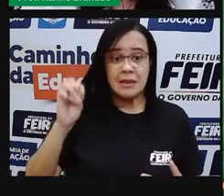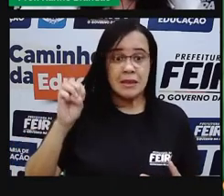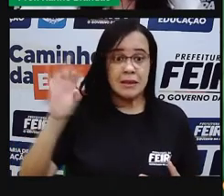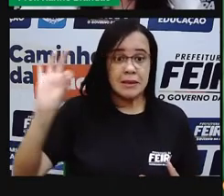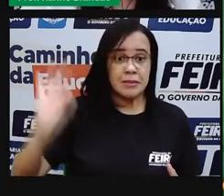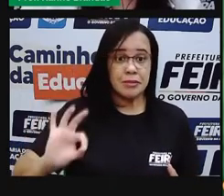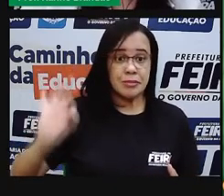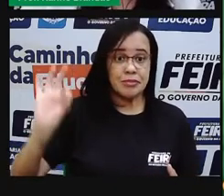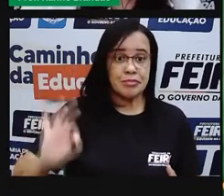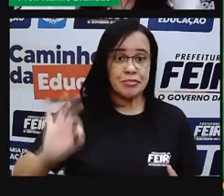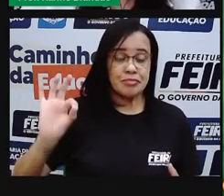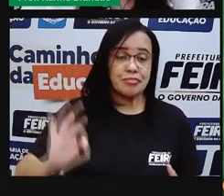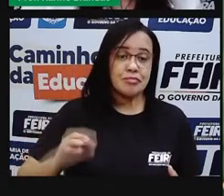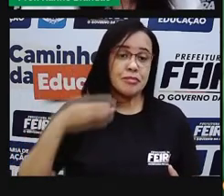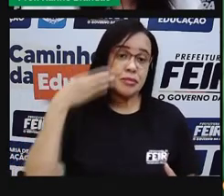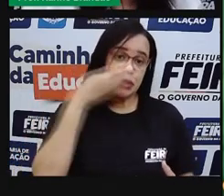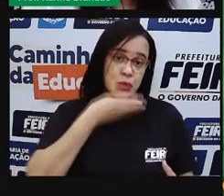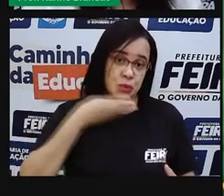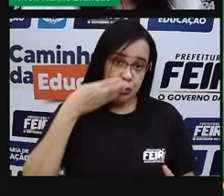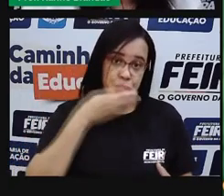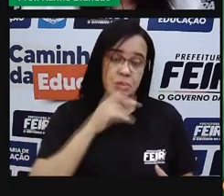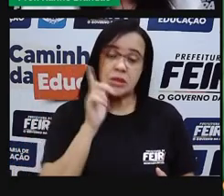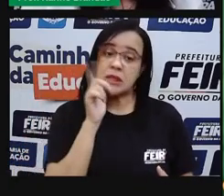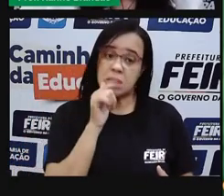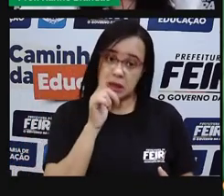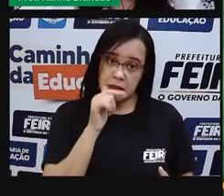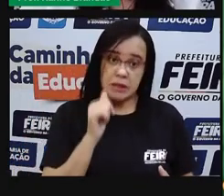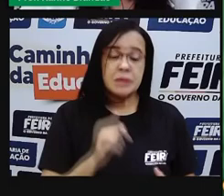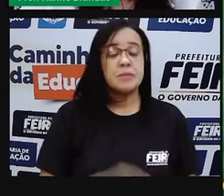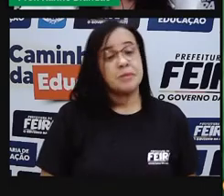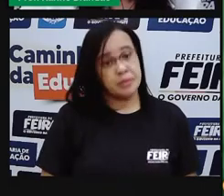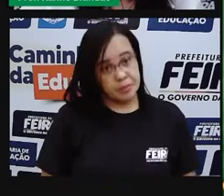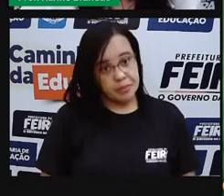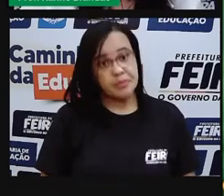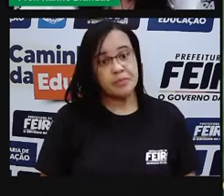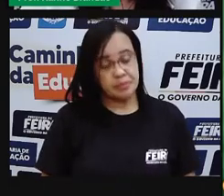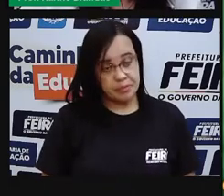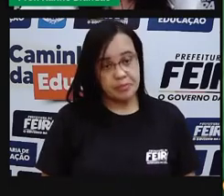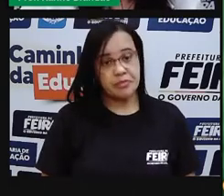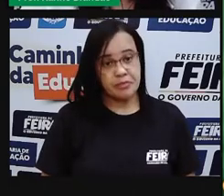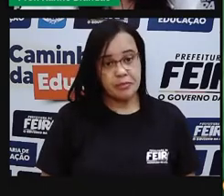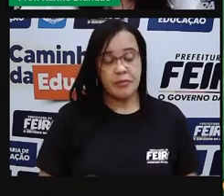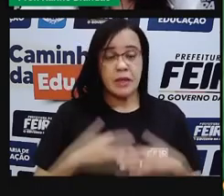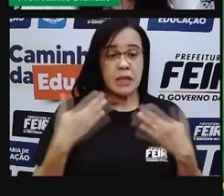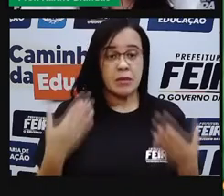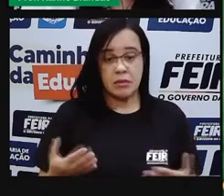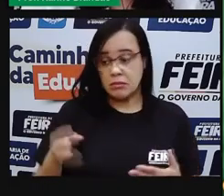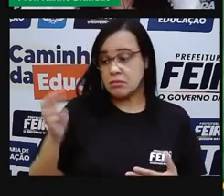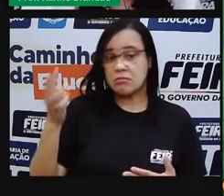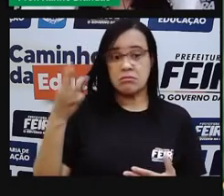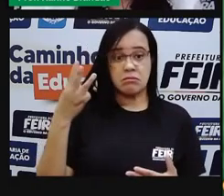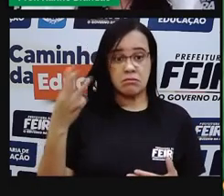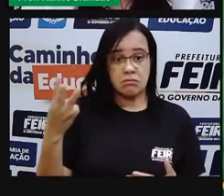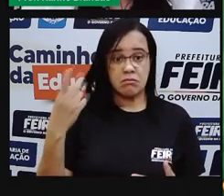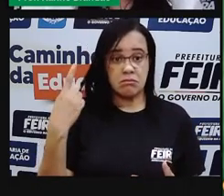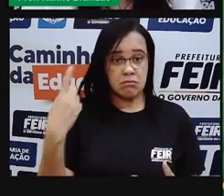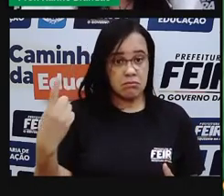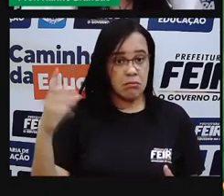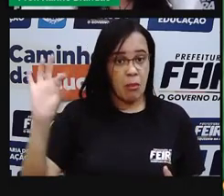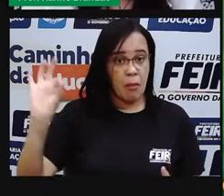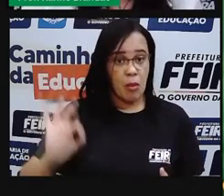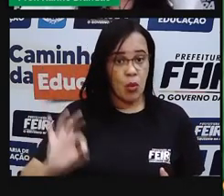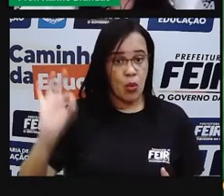% é que vai ser de água doce líquida. E aí, desses 31% de água doce que está no estado